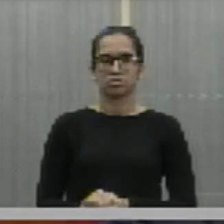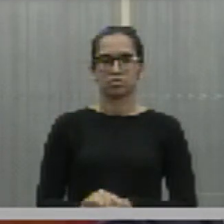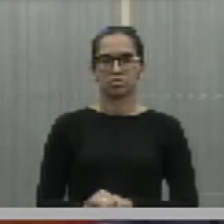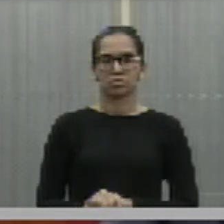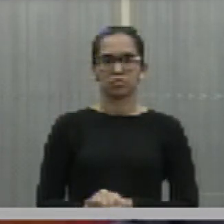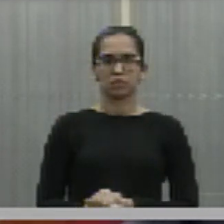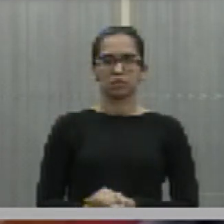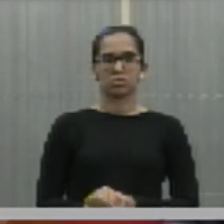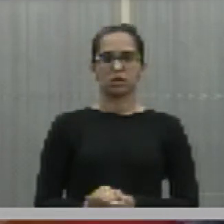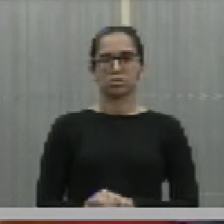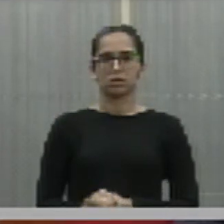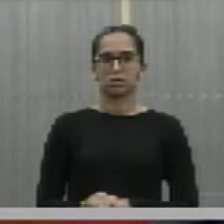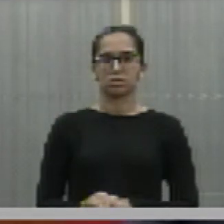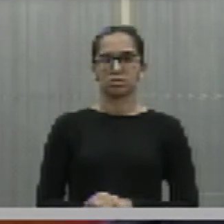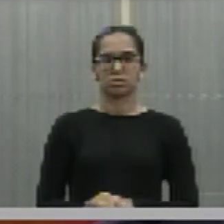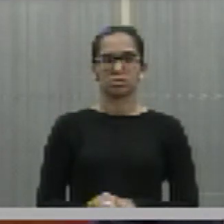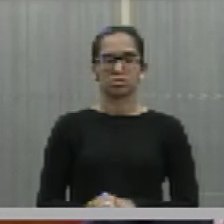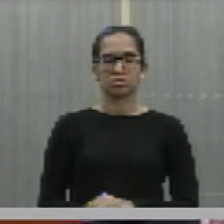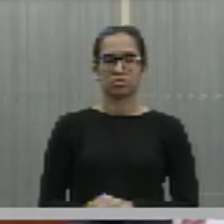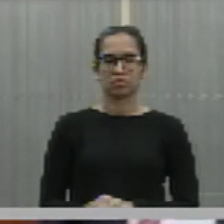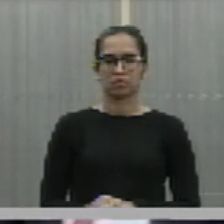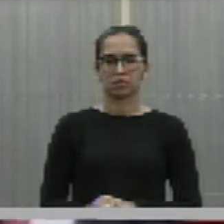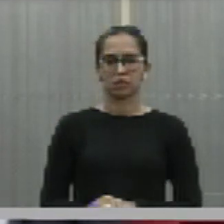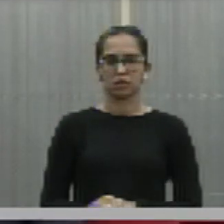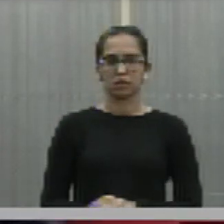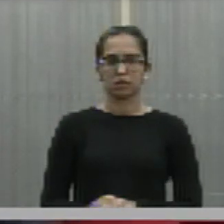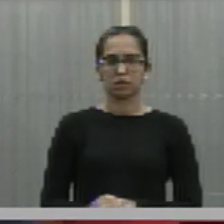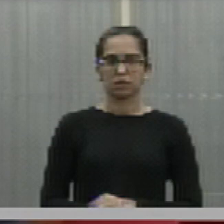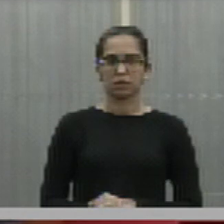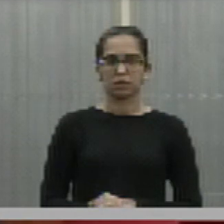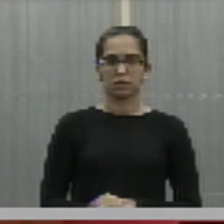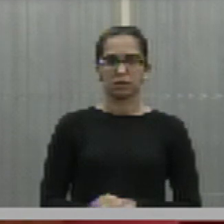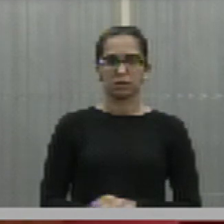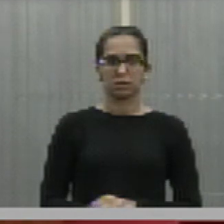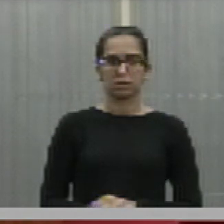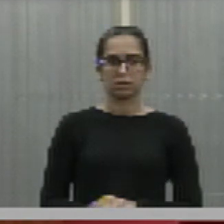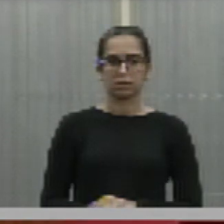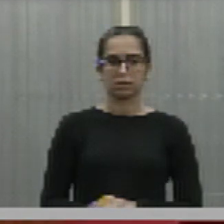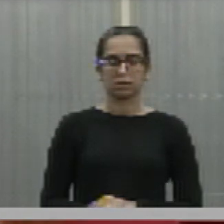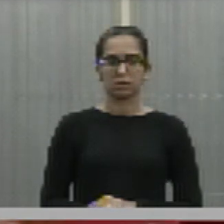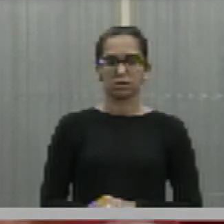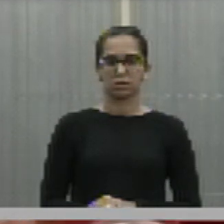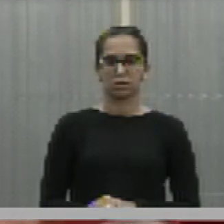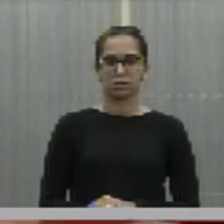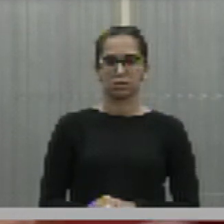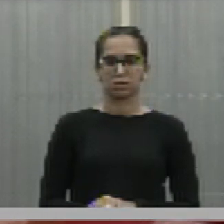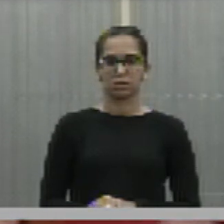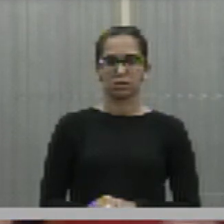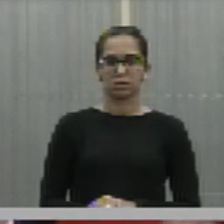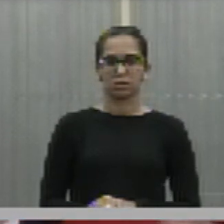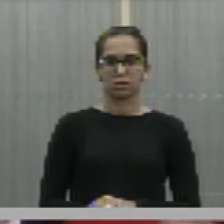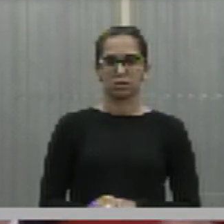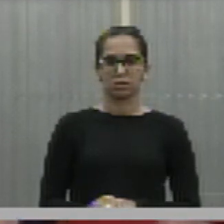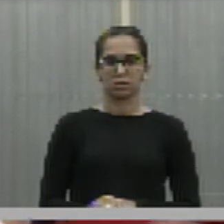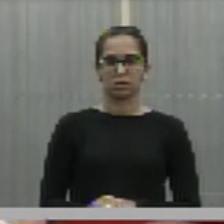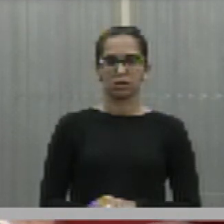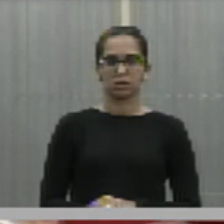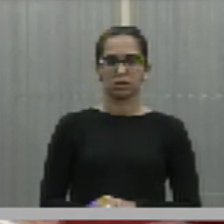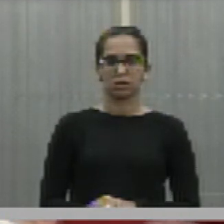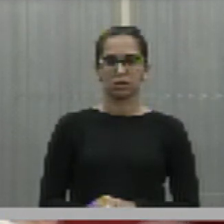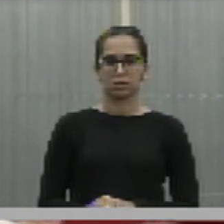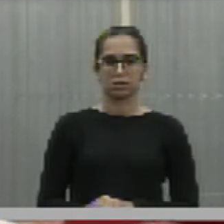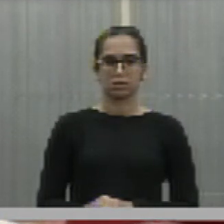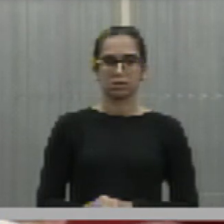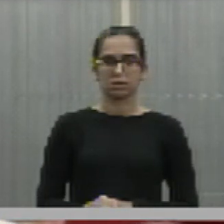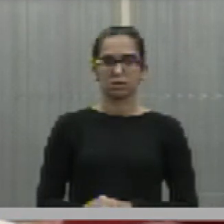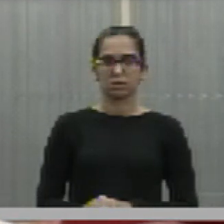Deputado Aldo Gil, como vota? Sim. É o quê? Sim. Vai